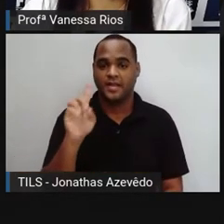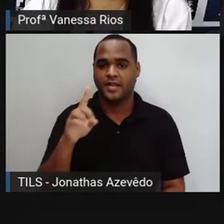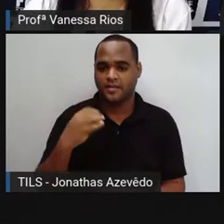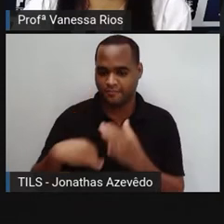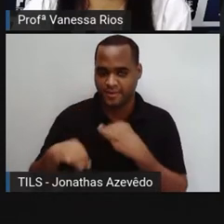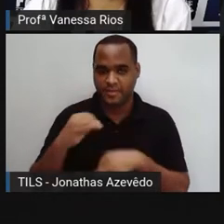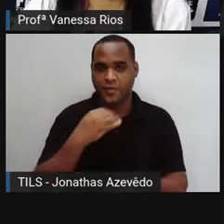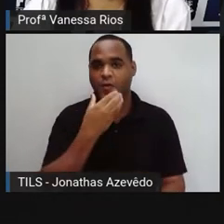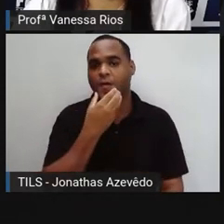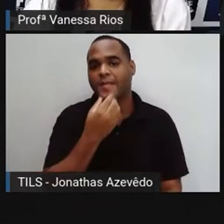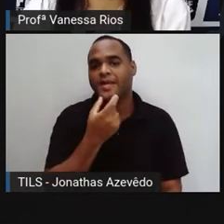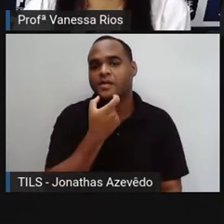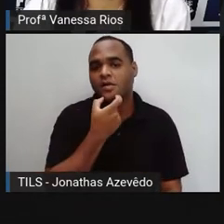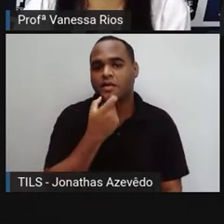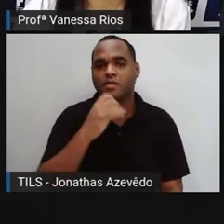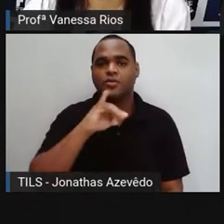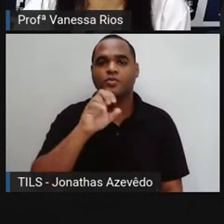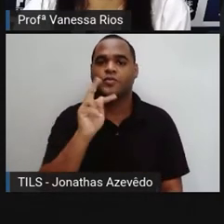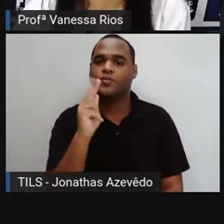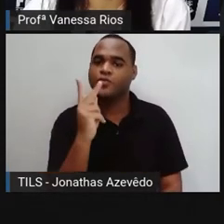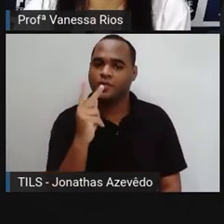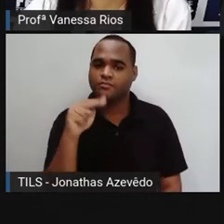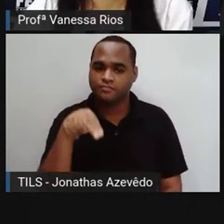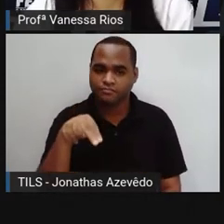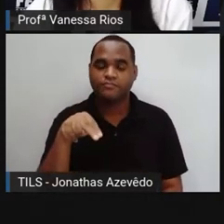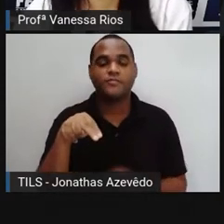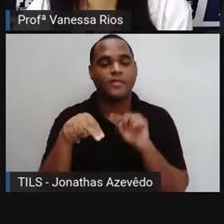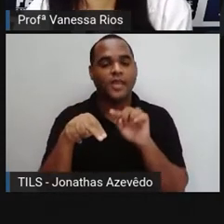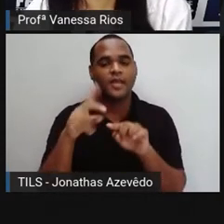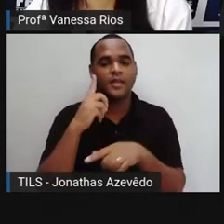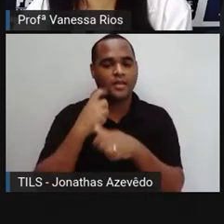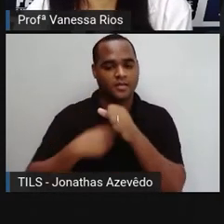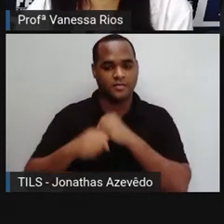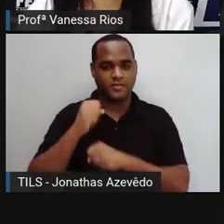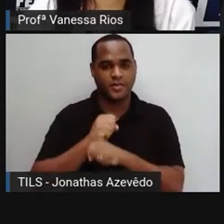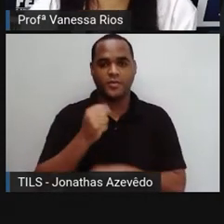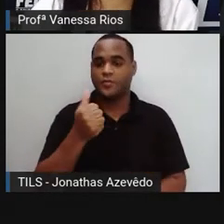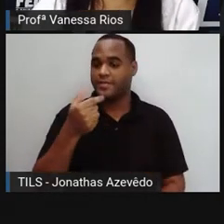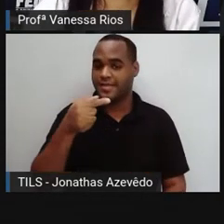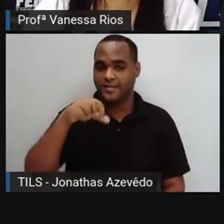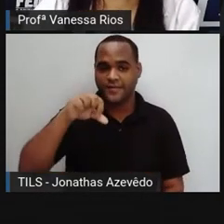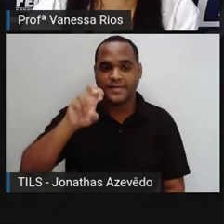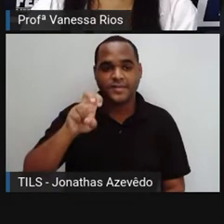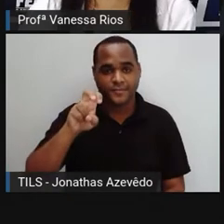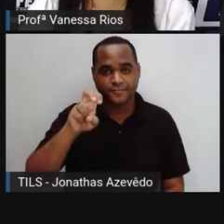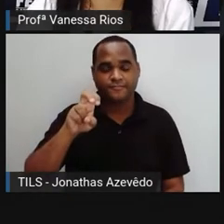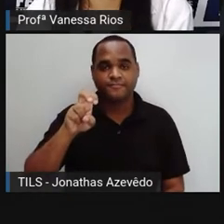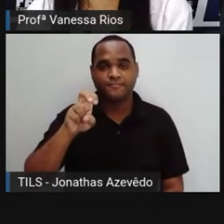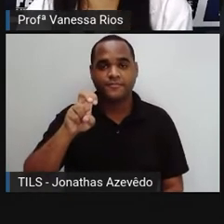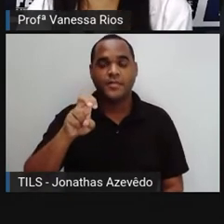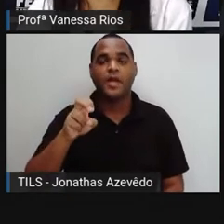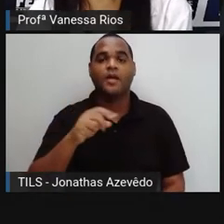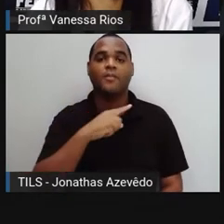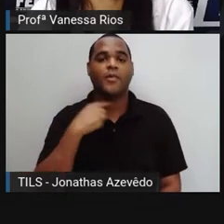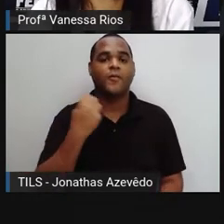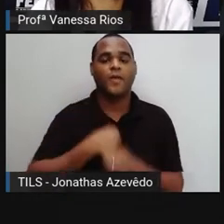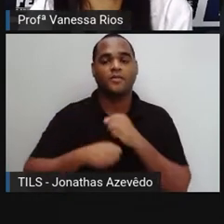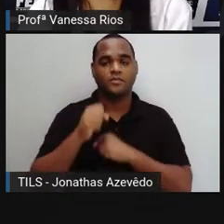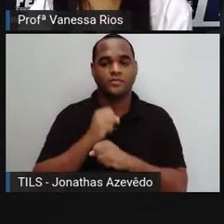inglês John F. Goddard, que nasceu aí em 1795, morreu em